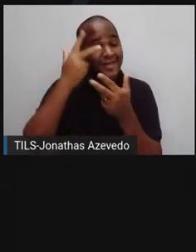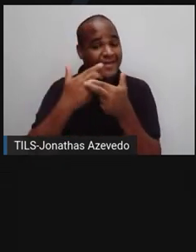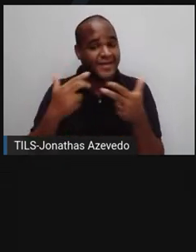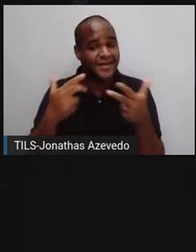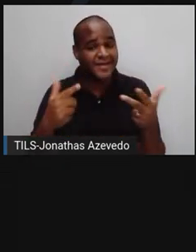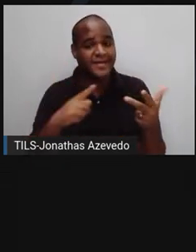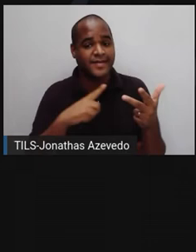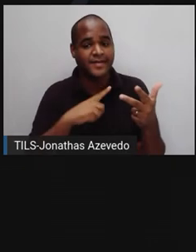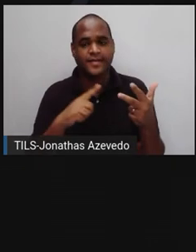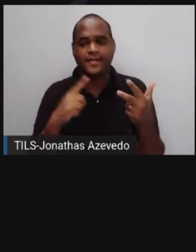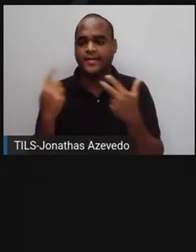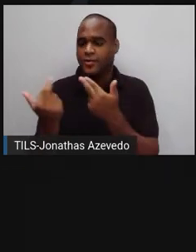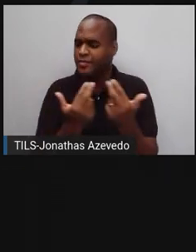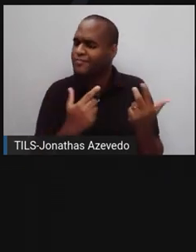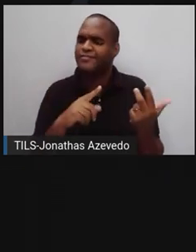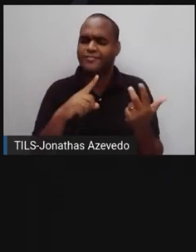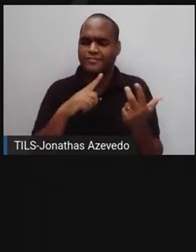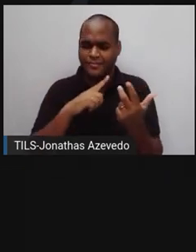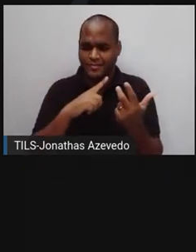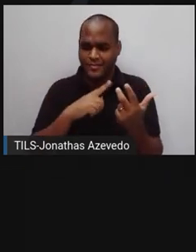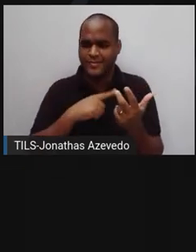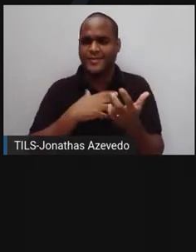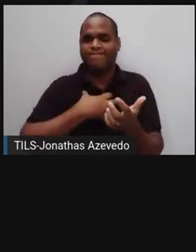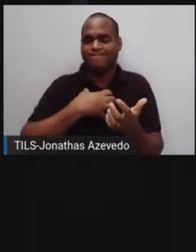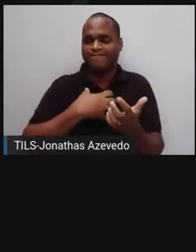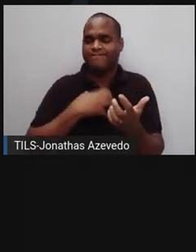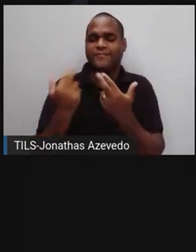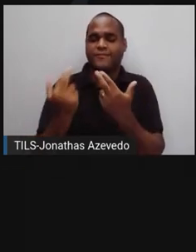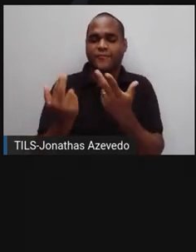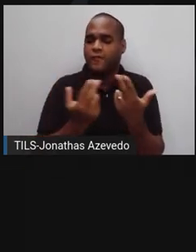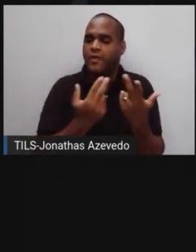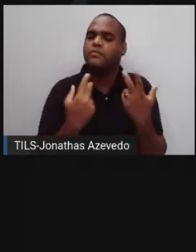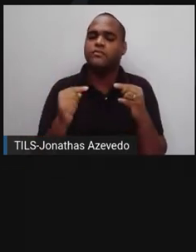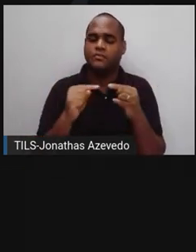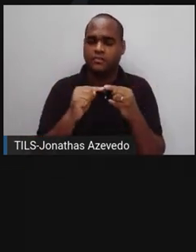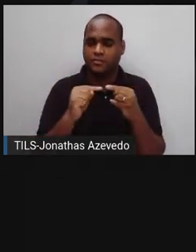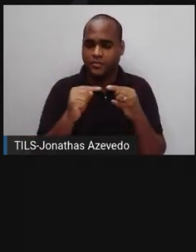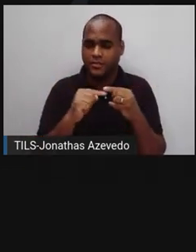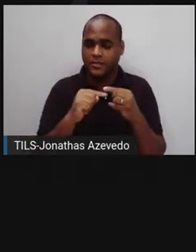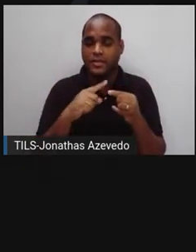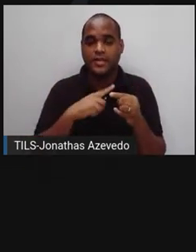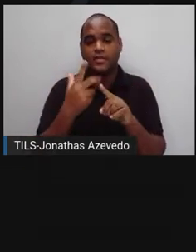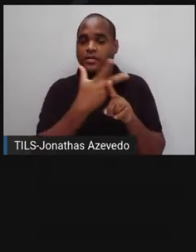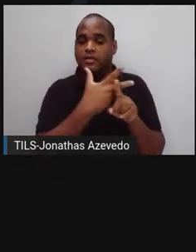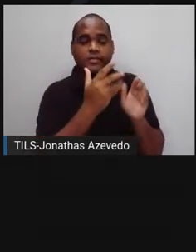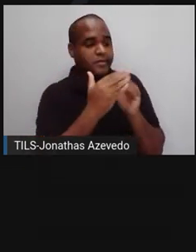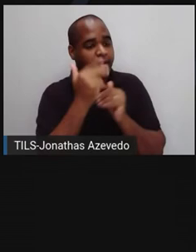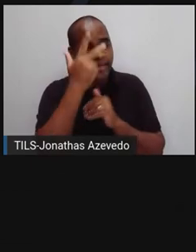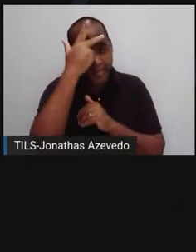mesma sensação, com o mesmo sentimento que você. Procure ajuda.